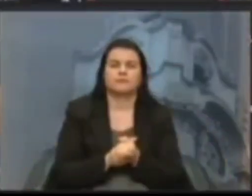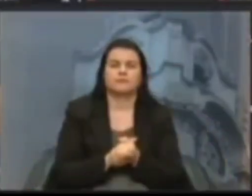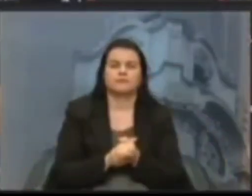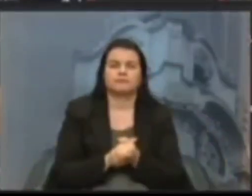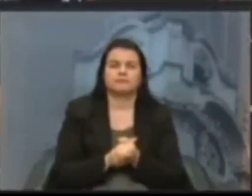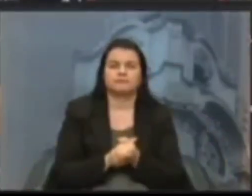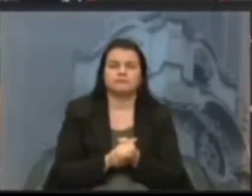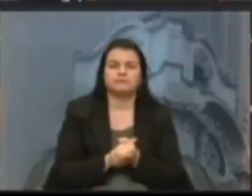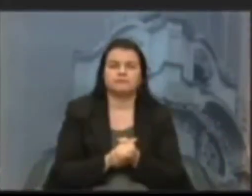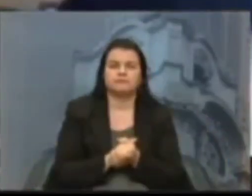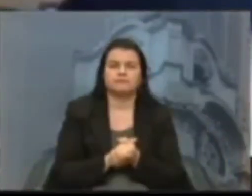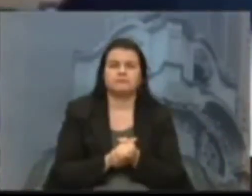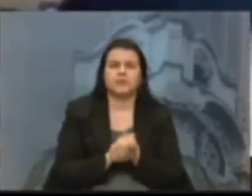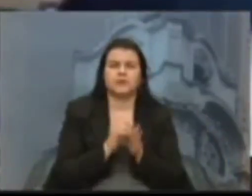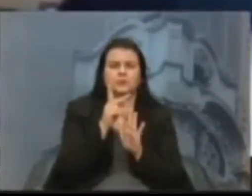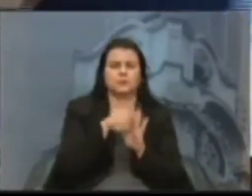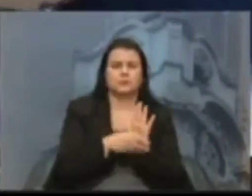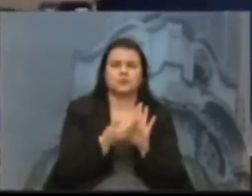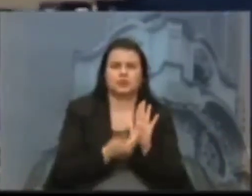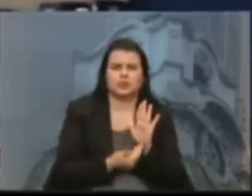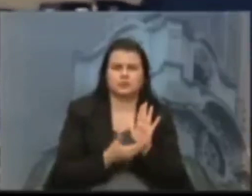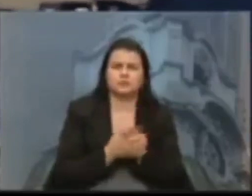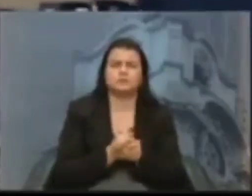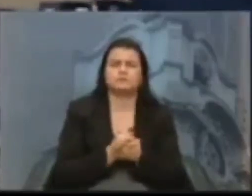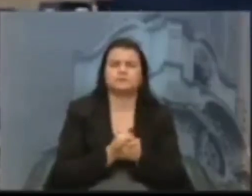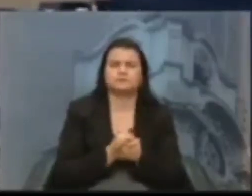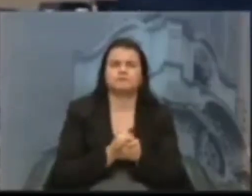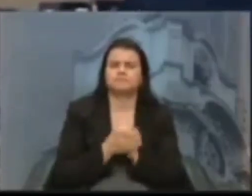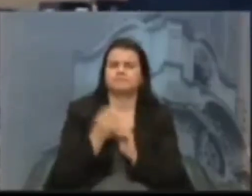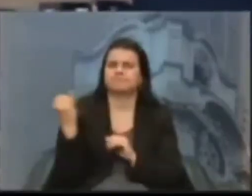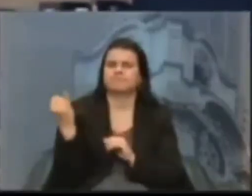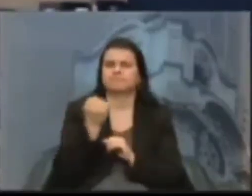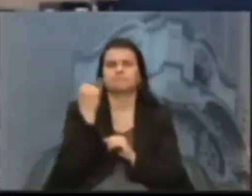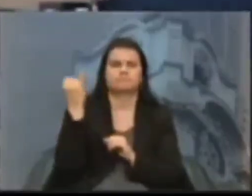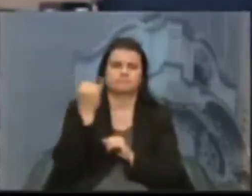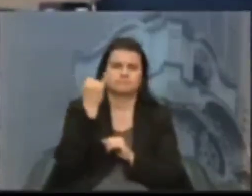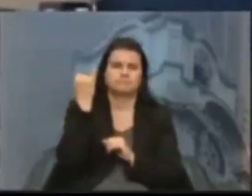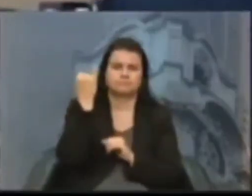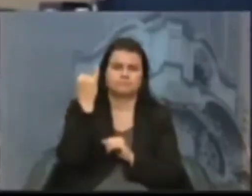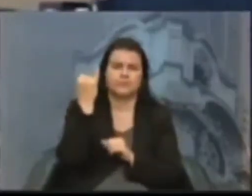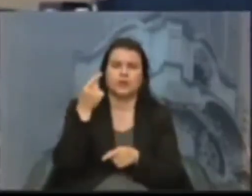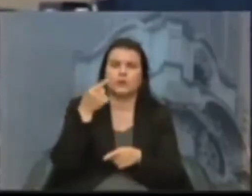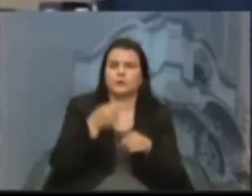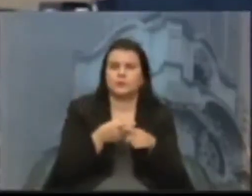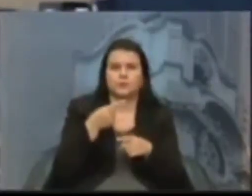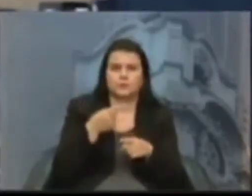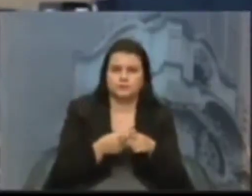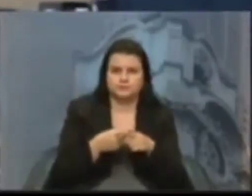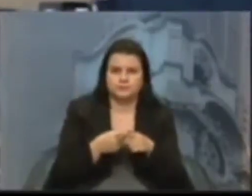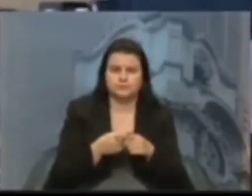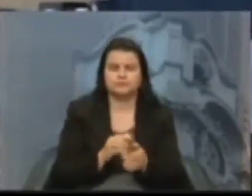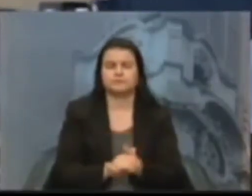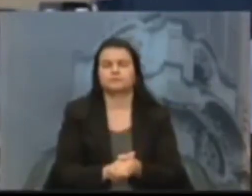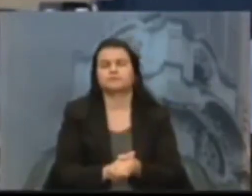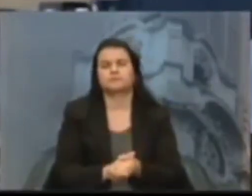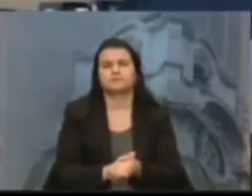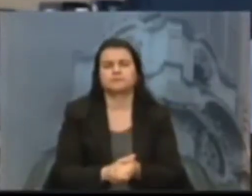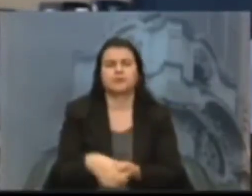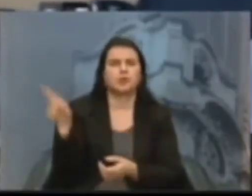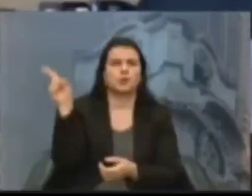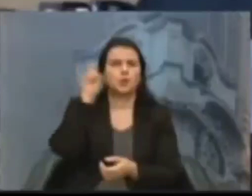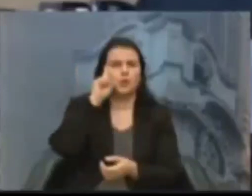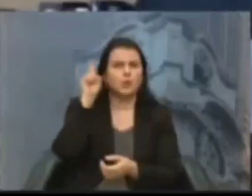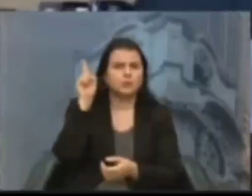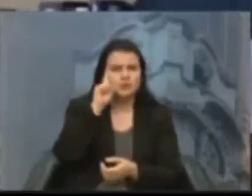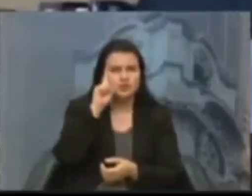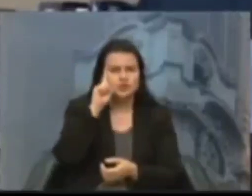É um projeto muito relevante porque dia após dia